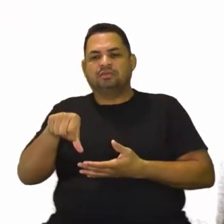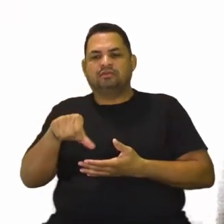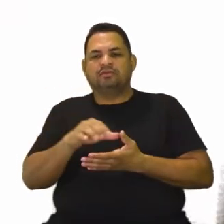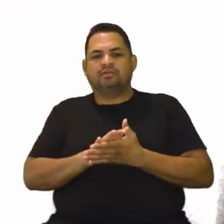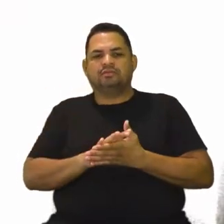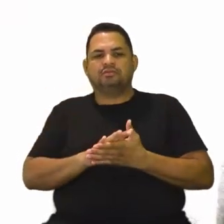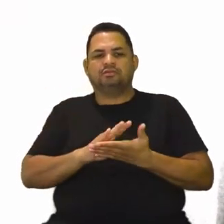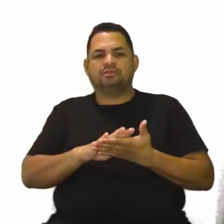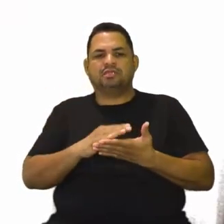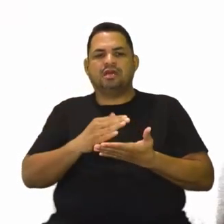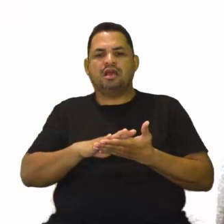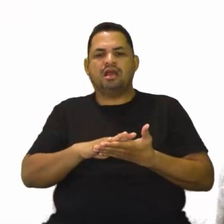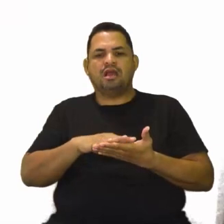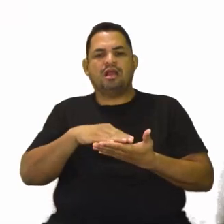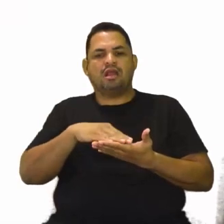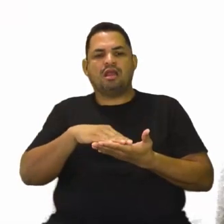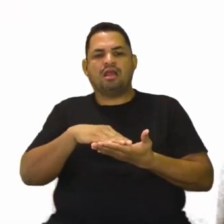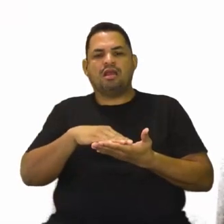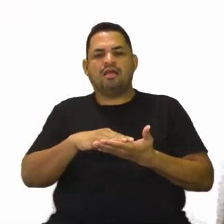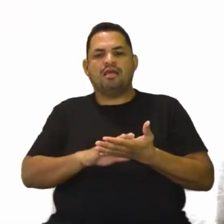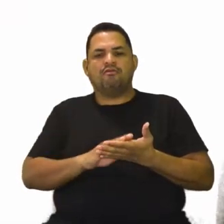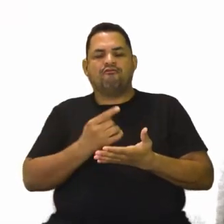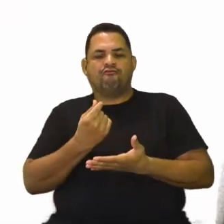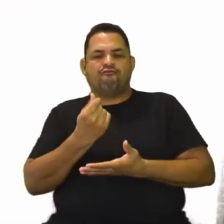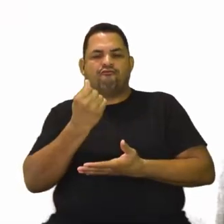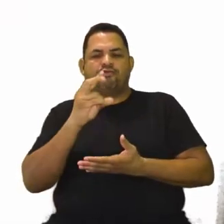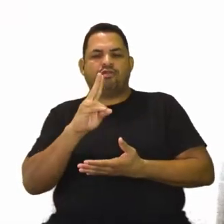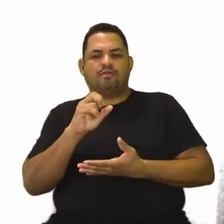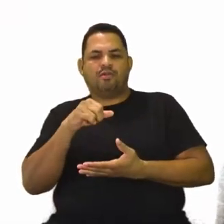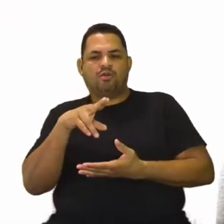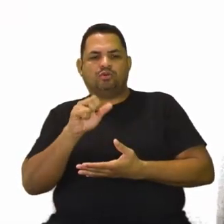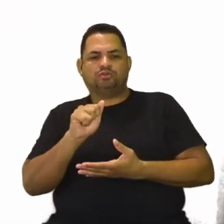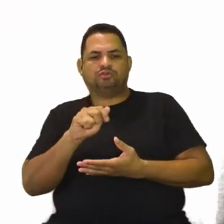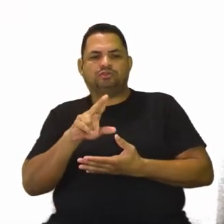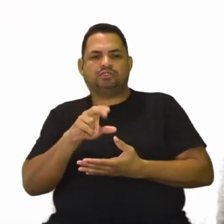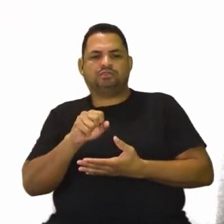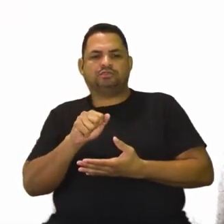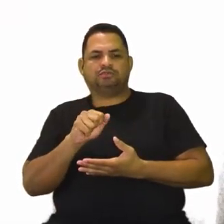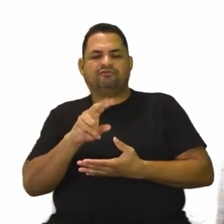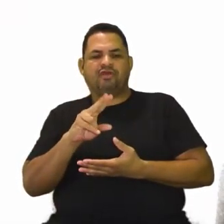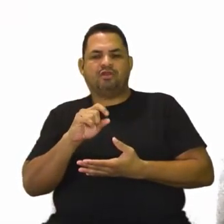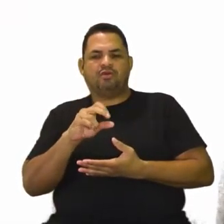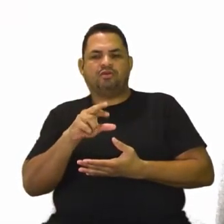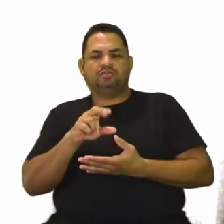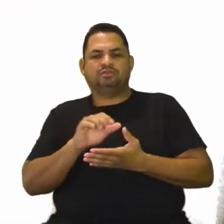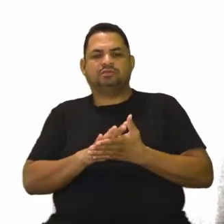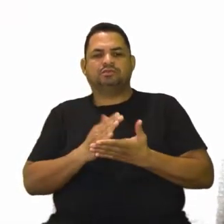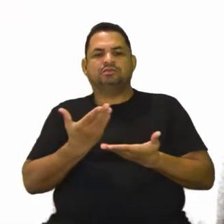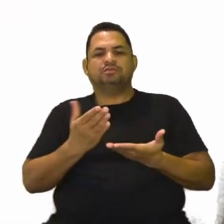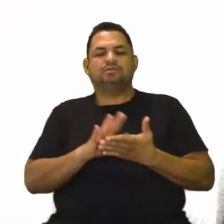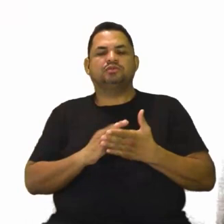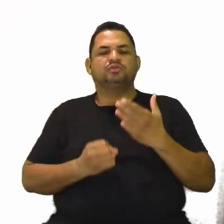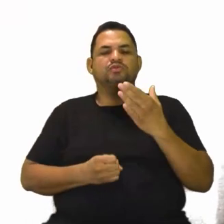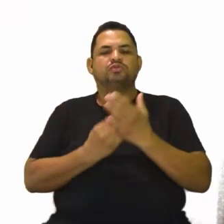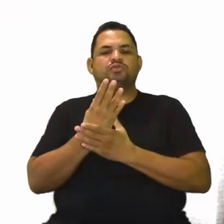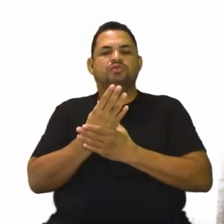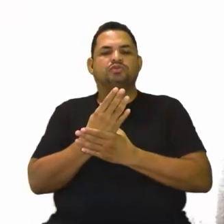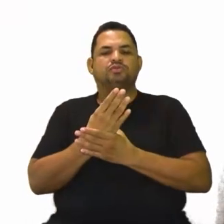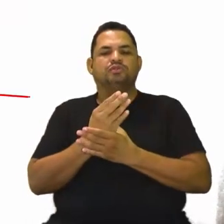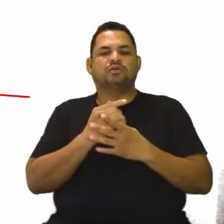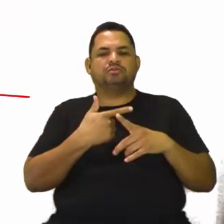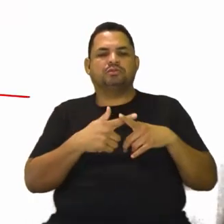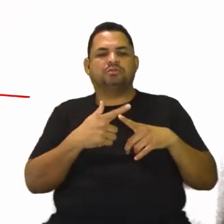a queda brusca dos valores das ações negociadas na Bolsa de Nova York desencadeou uma das mais